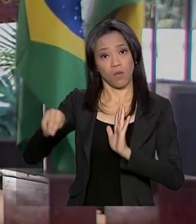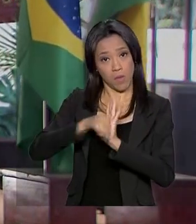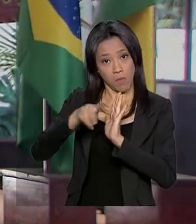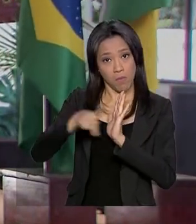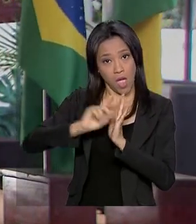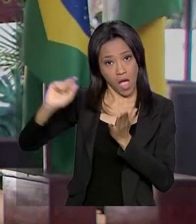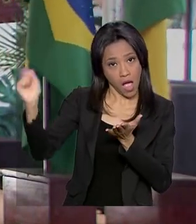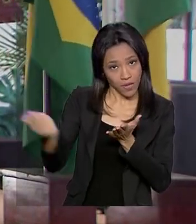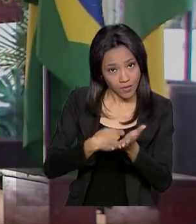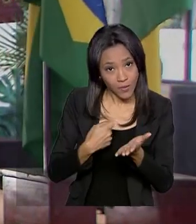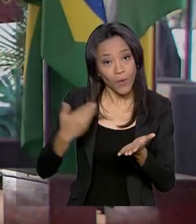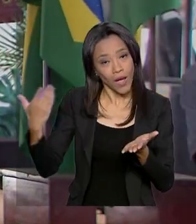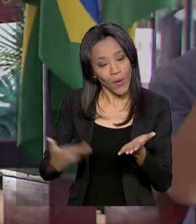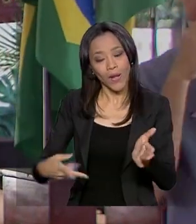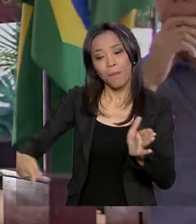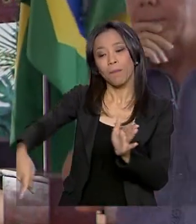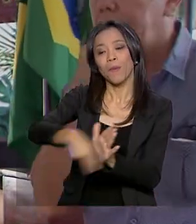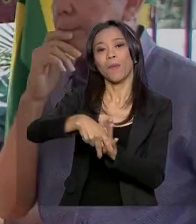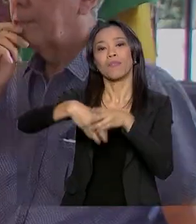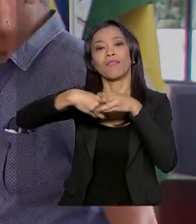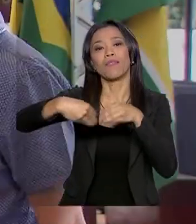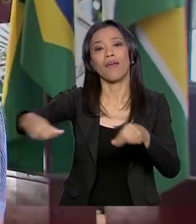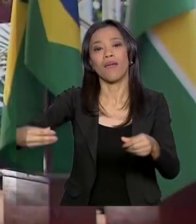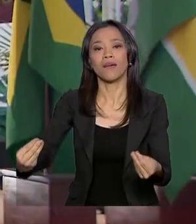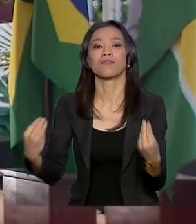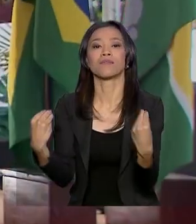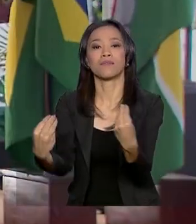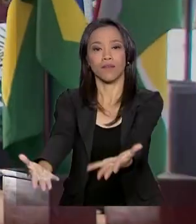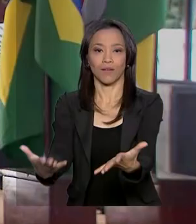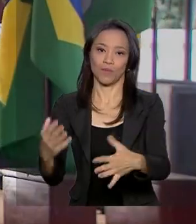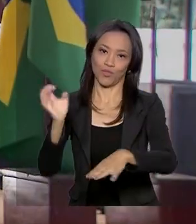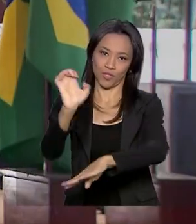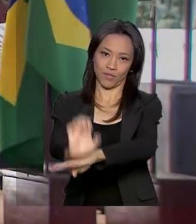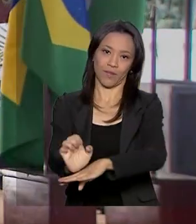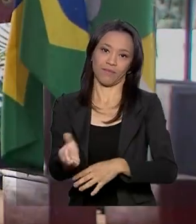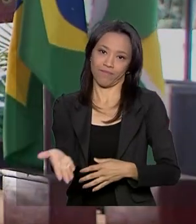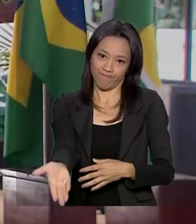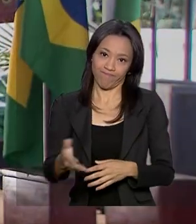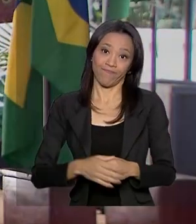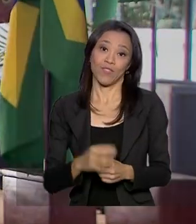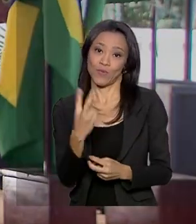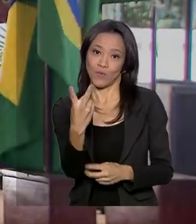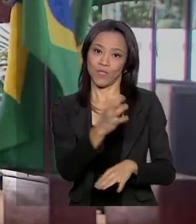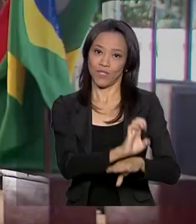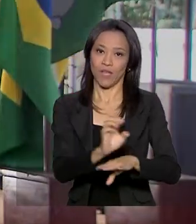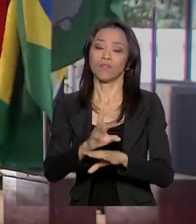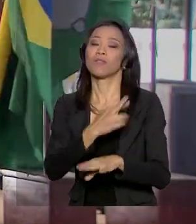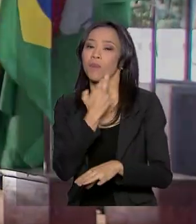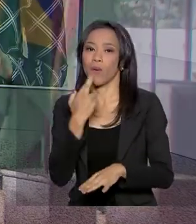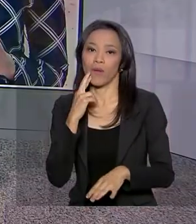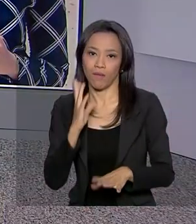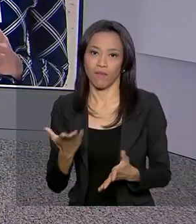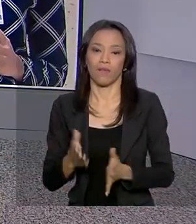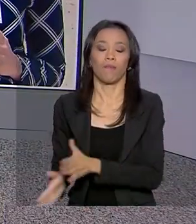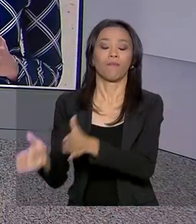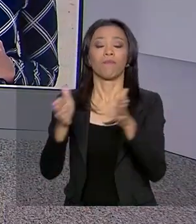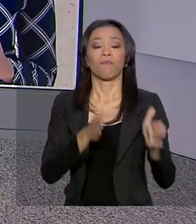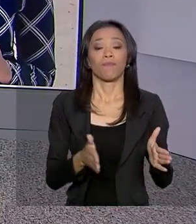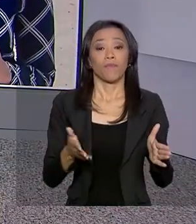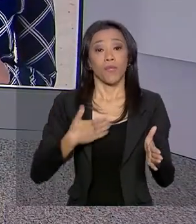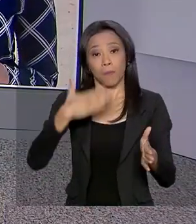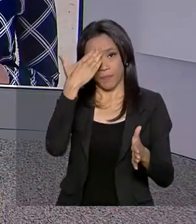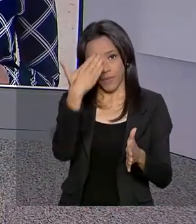comprovação de propriedade dessas terras aqui no Amapá e em Roraima. Renata, voltamos com você. Obrigada, Luciana, pelas